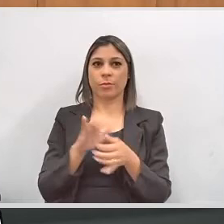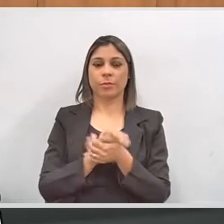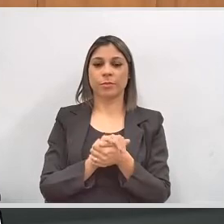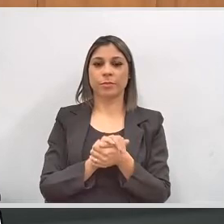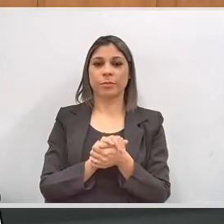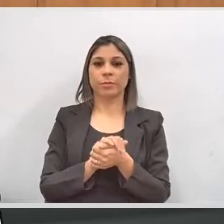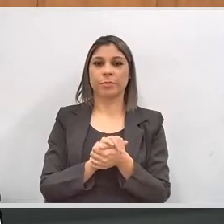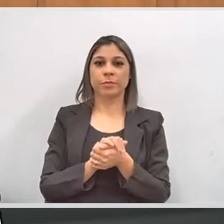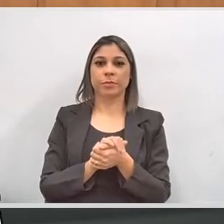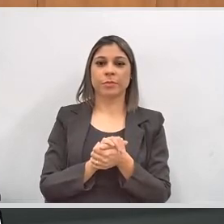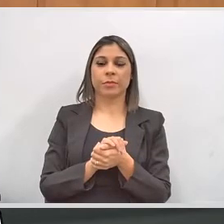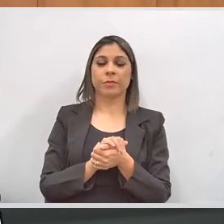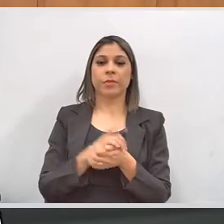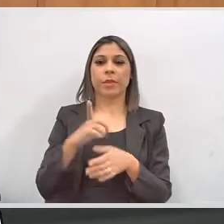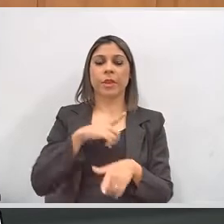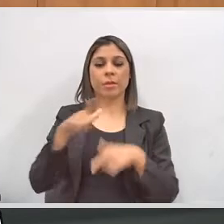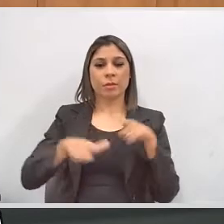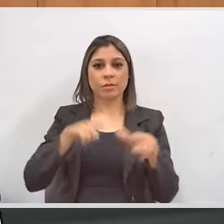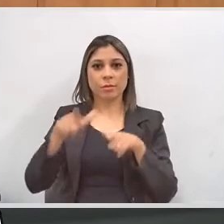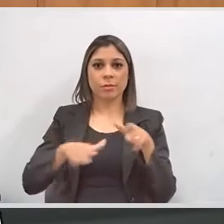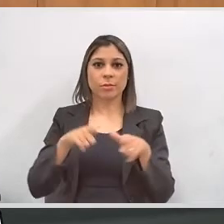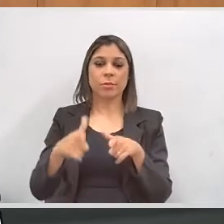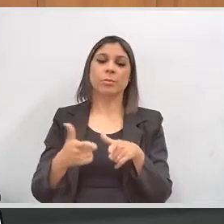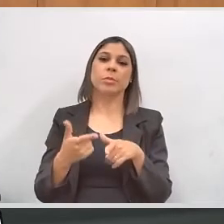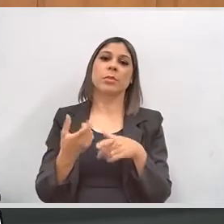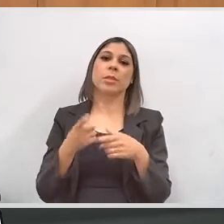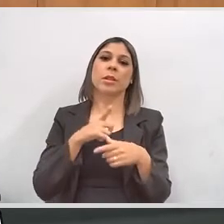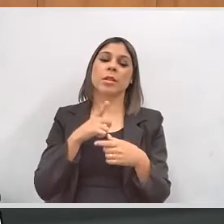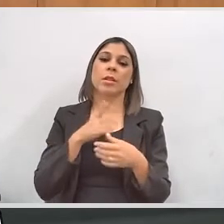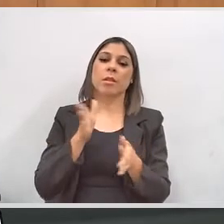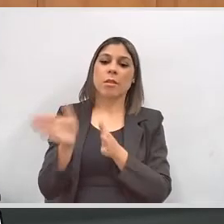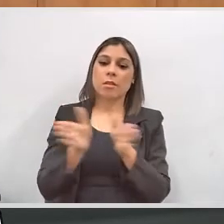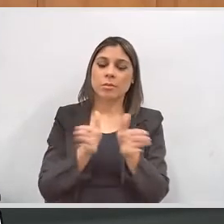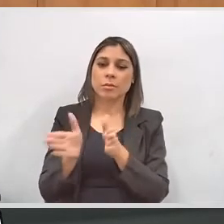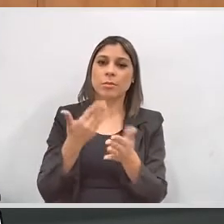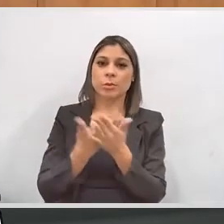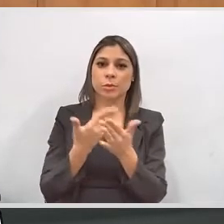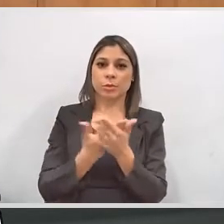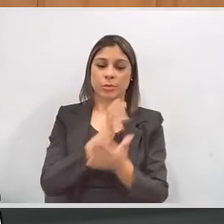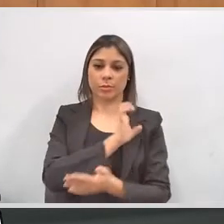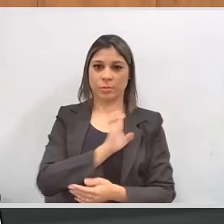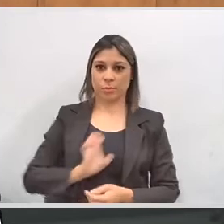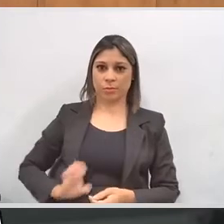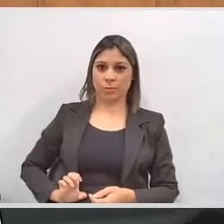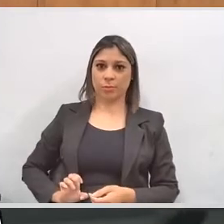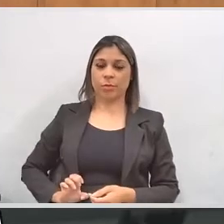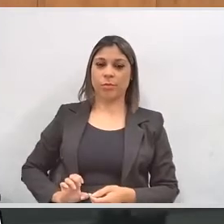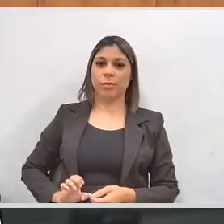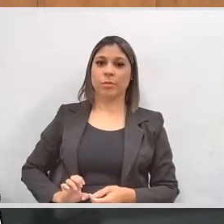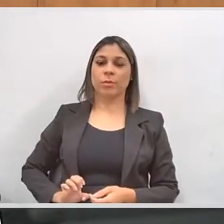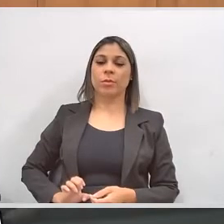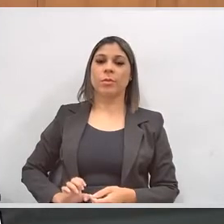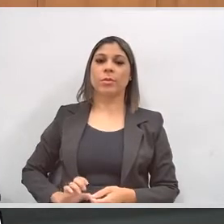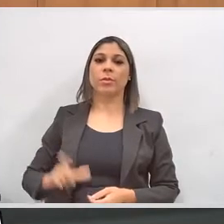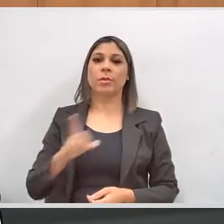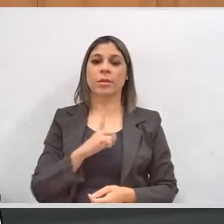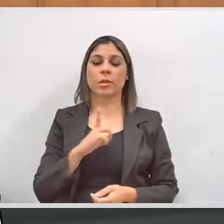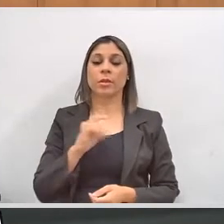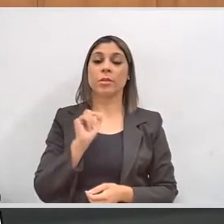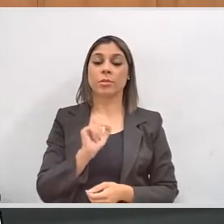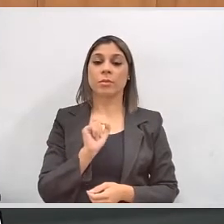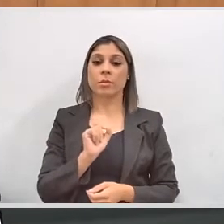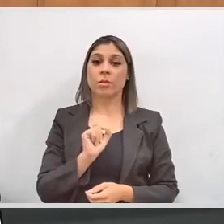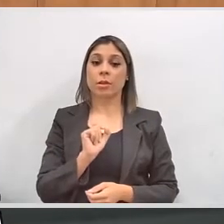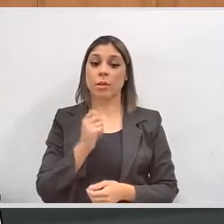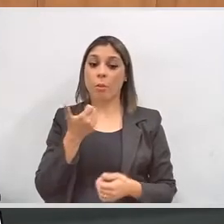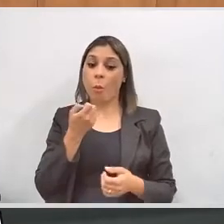sobre as ações programadas para conferir acessibilidade às escolas estaduais, tendo em vista